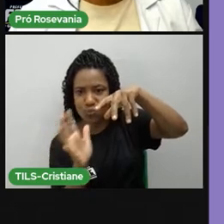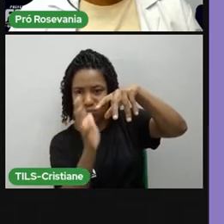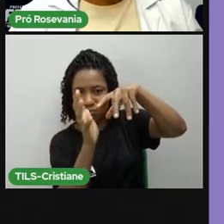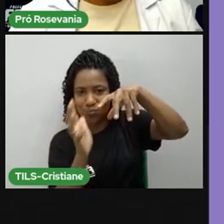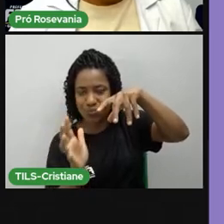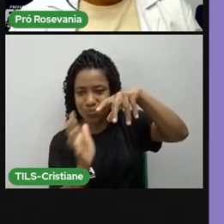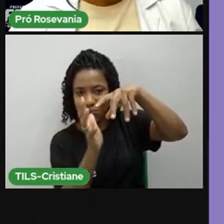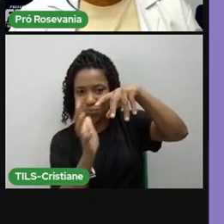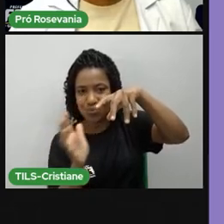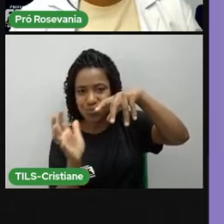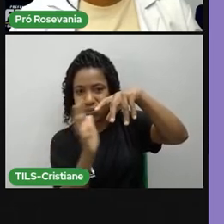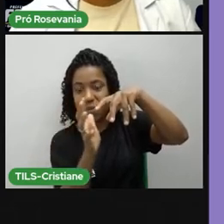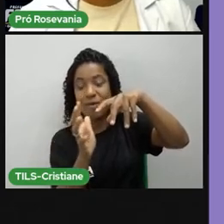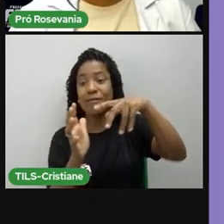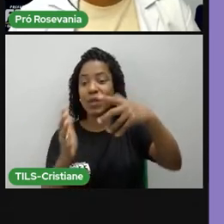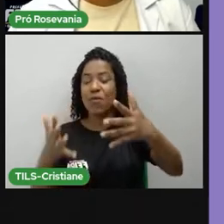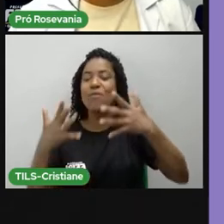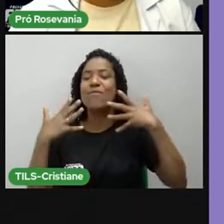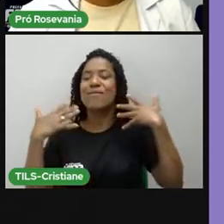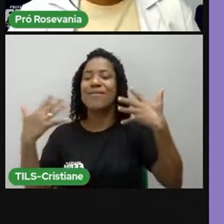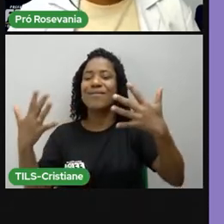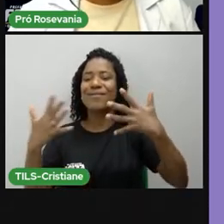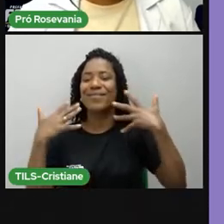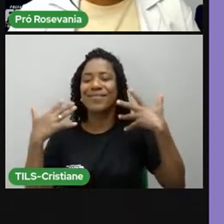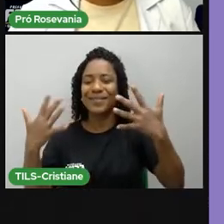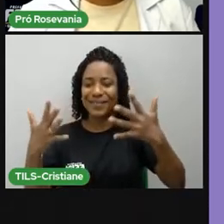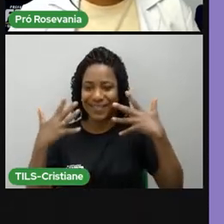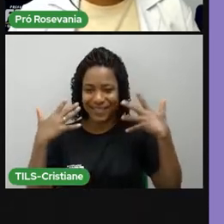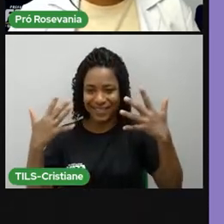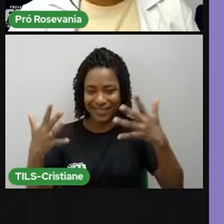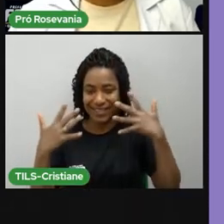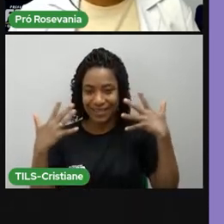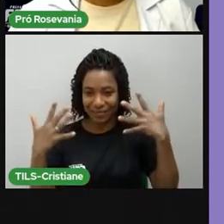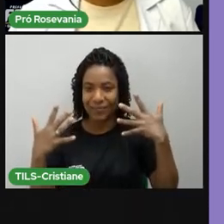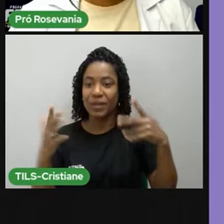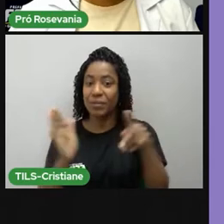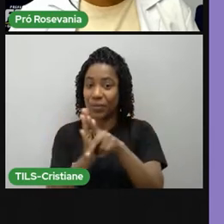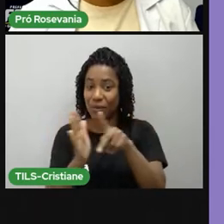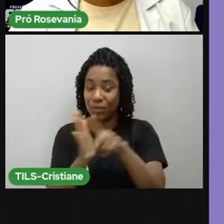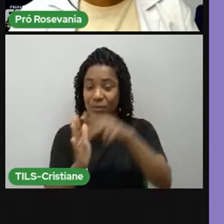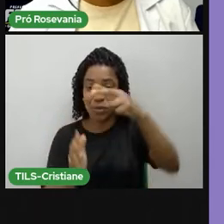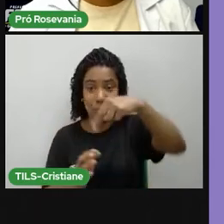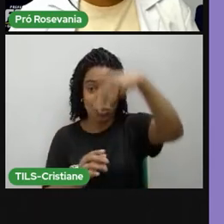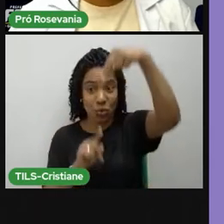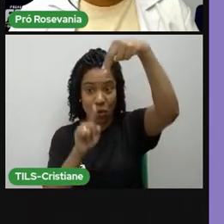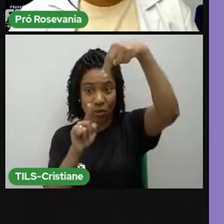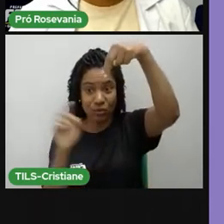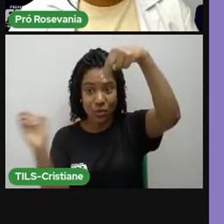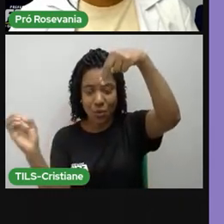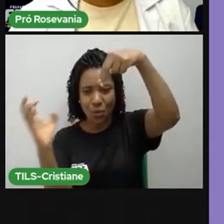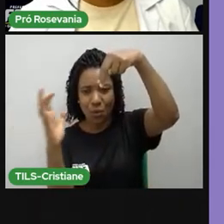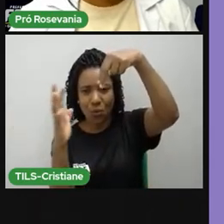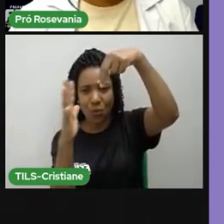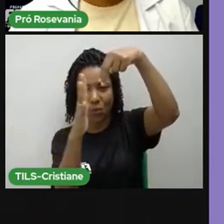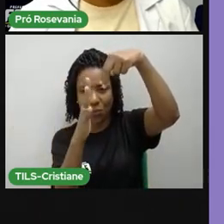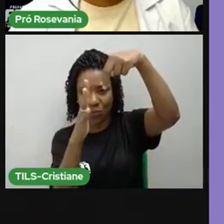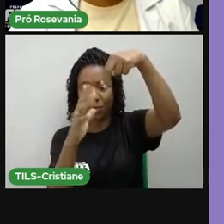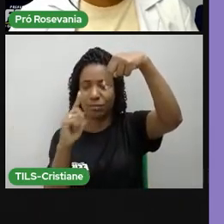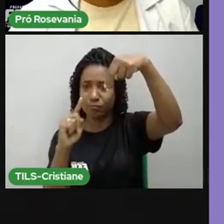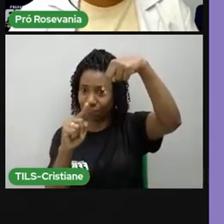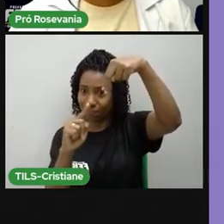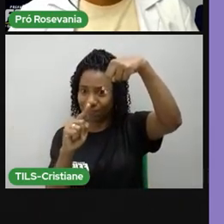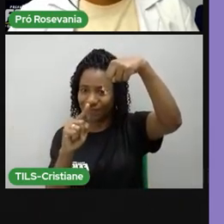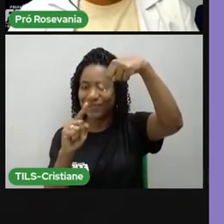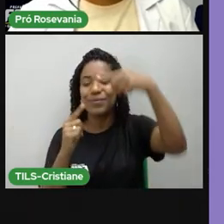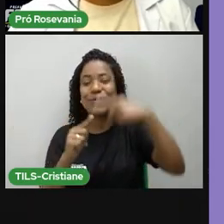aqui é o momento de verão, ó, do Hemisfério Norte, porque a parte do Hemisfério Norte está bem iluminada, está vendo? A depender da estação do ano que